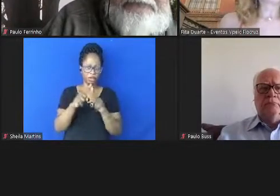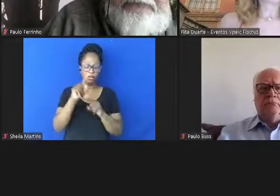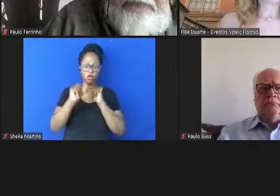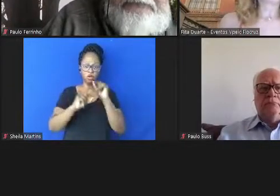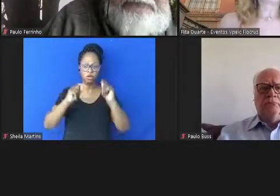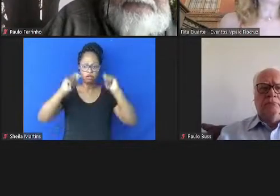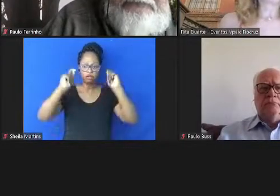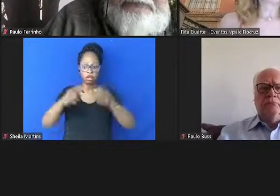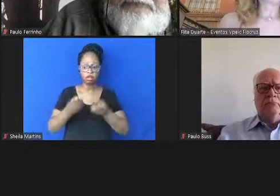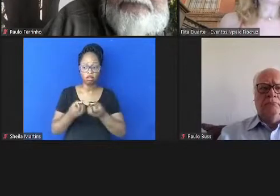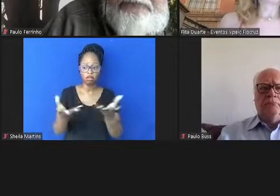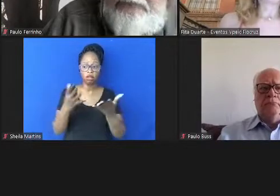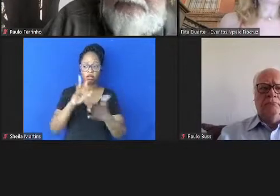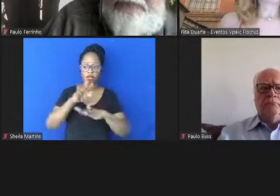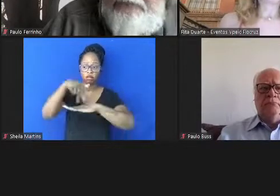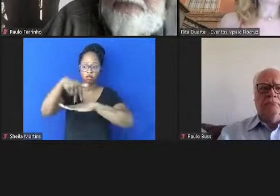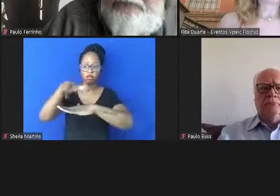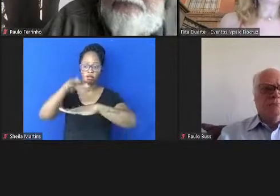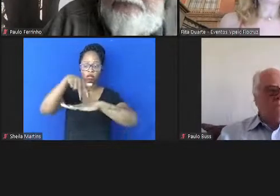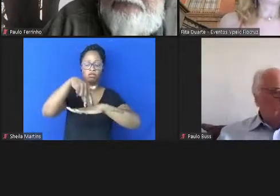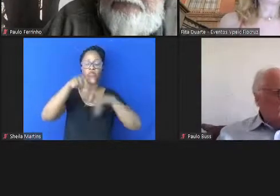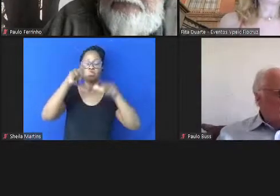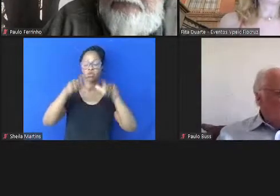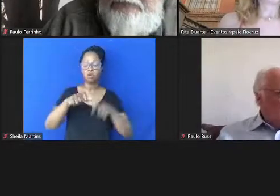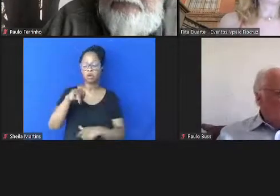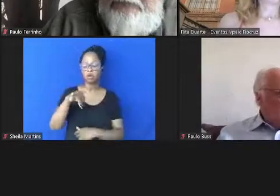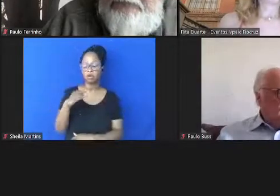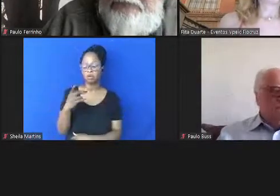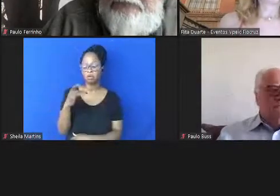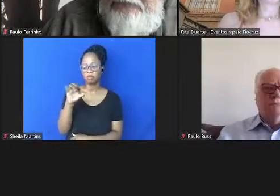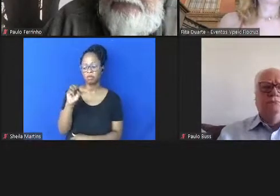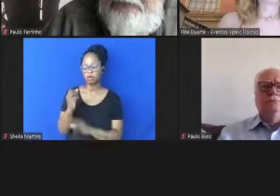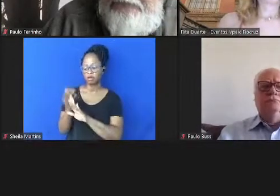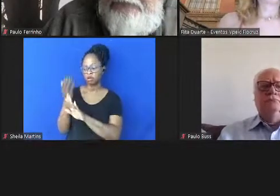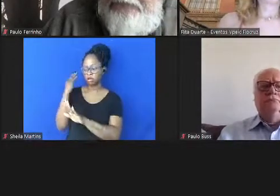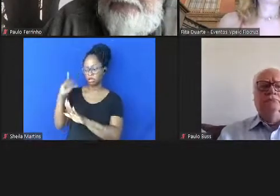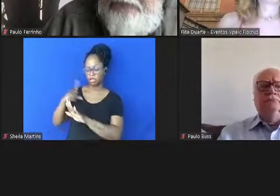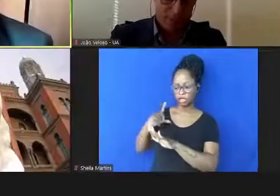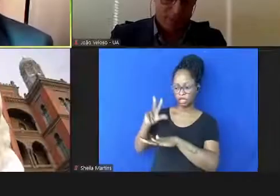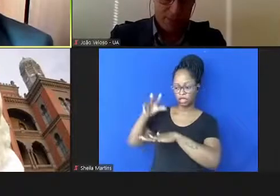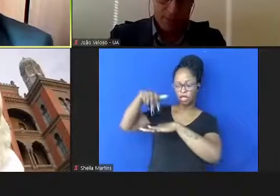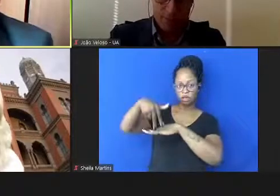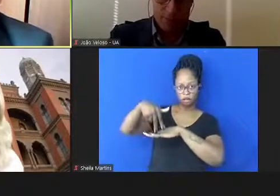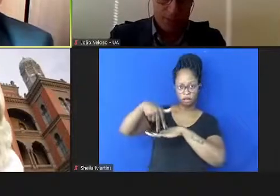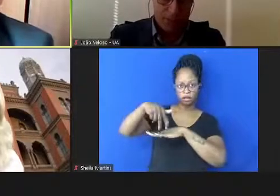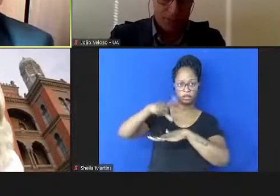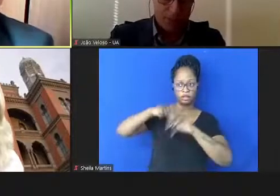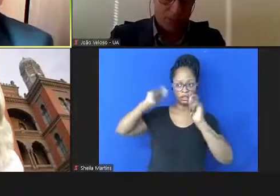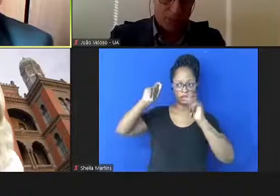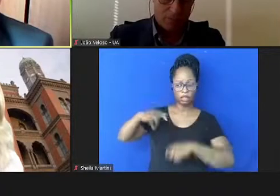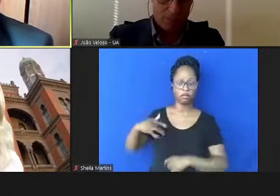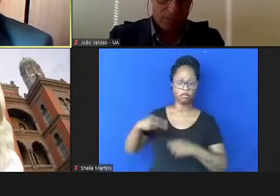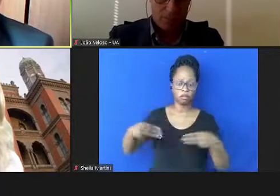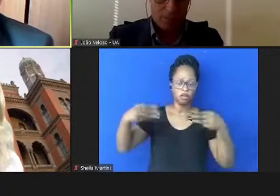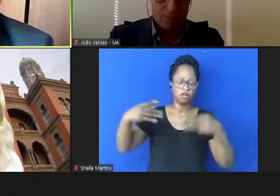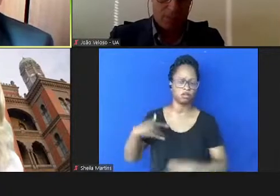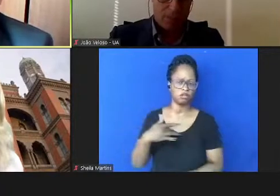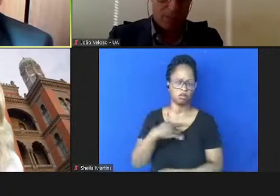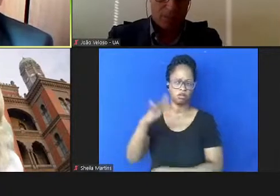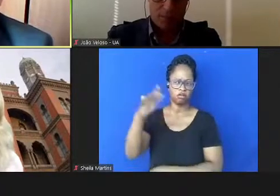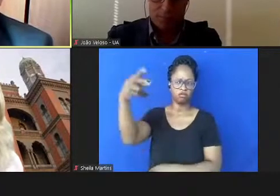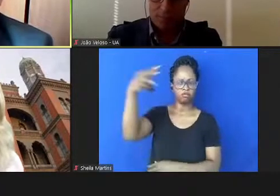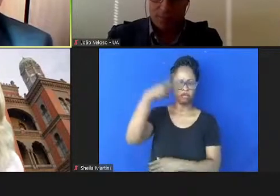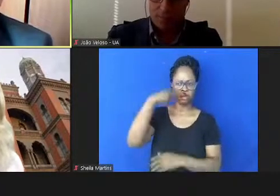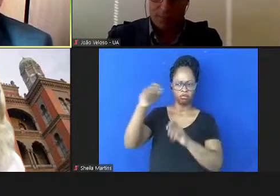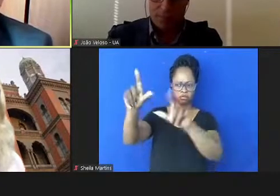visitar o Campos de Manguinhos. Ainda há pouco tempo tivemos aqui o nosso Secretário de Juntos e da Saúde, que teve uma reunião muito confíncita com a